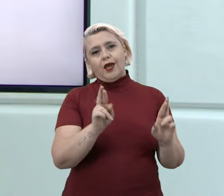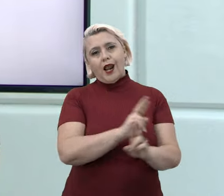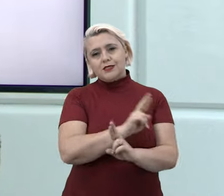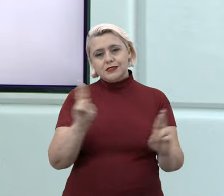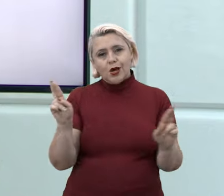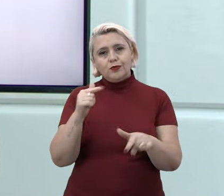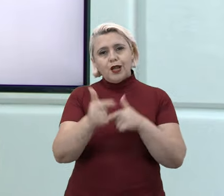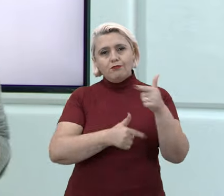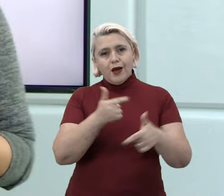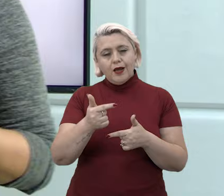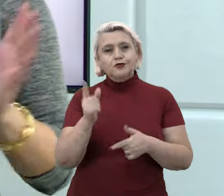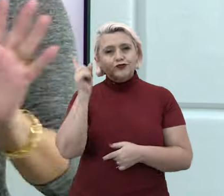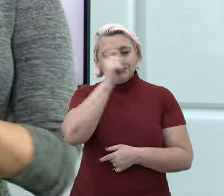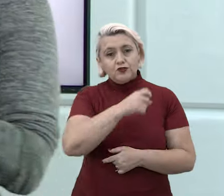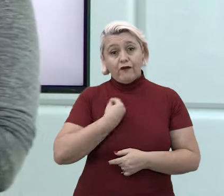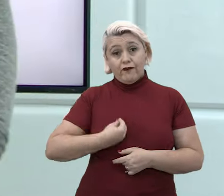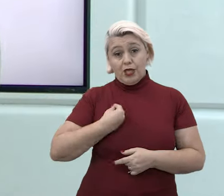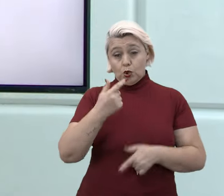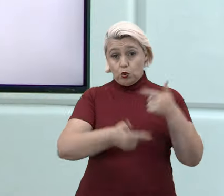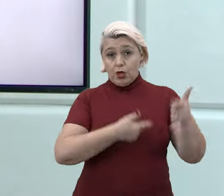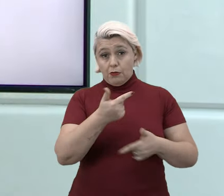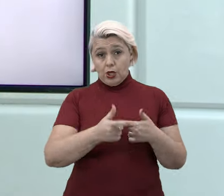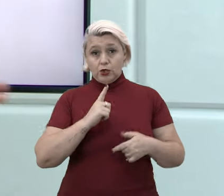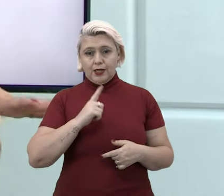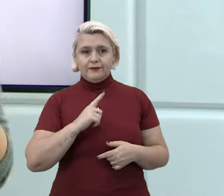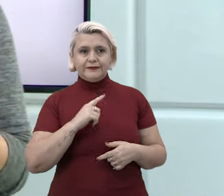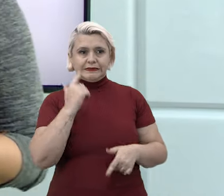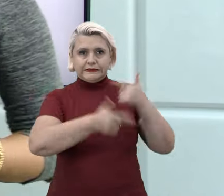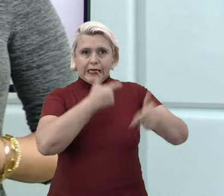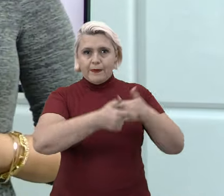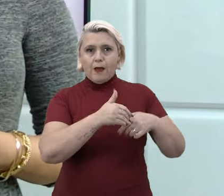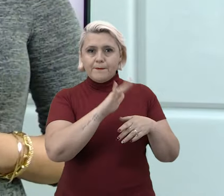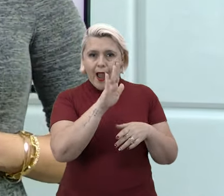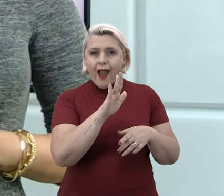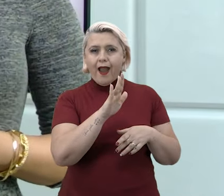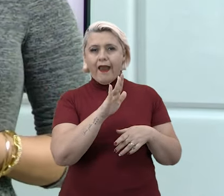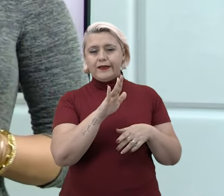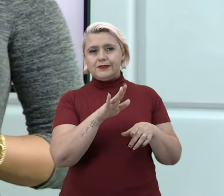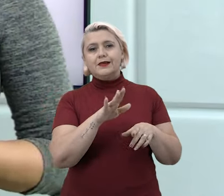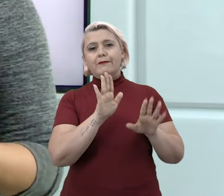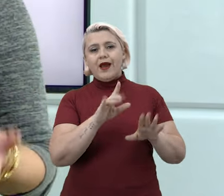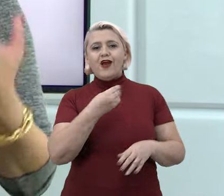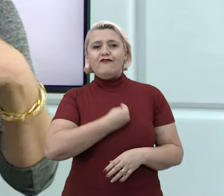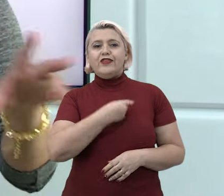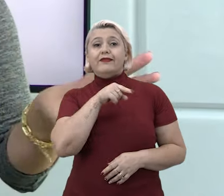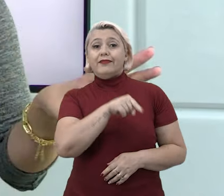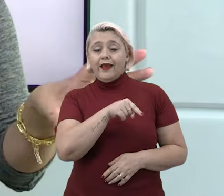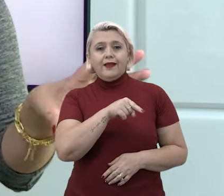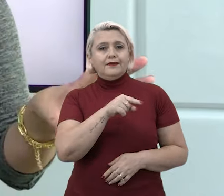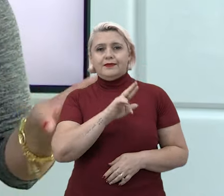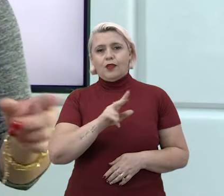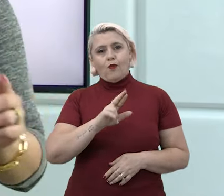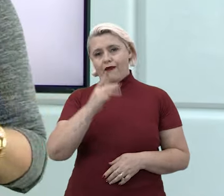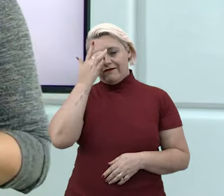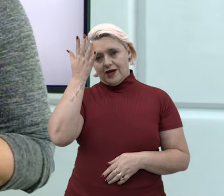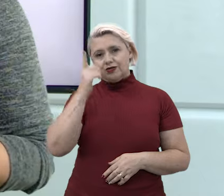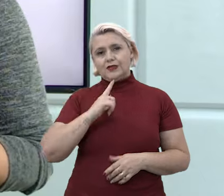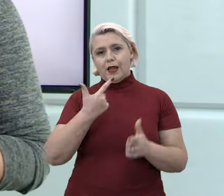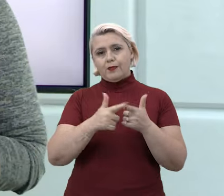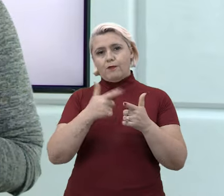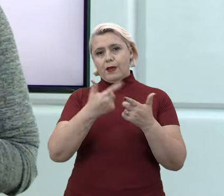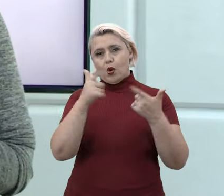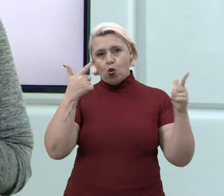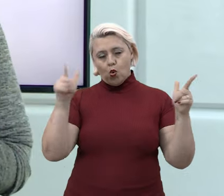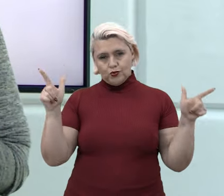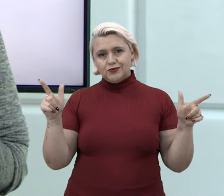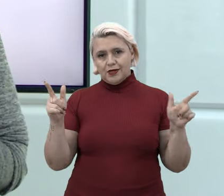aí. A vida do trabalhador, ah, eu tenho mais trabalho, mas também a vida do trabalhador não ficou muito fácil, vieram outros problemas. Então, eu